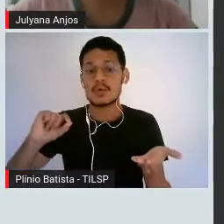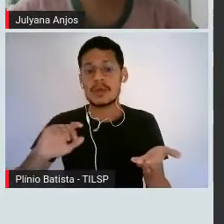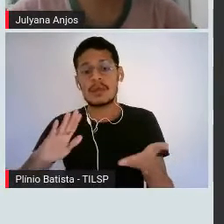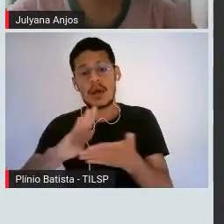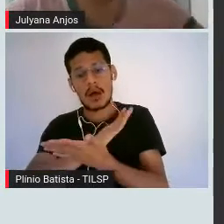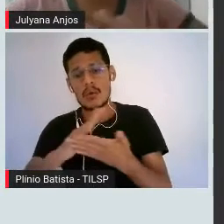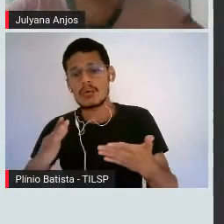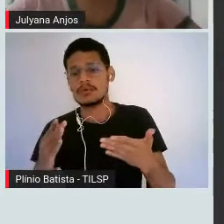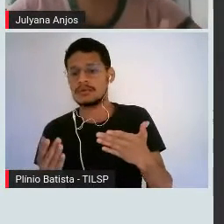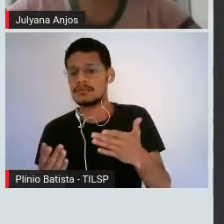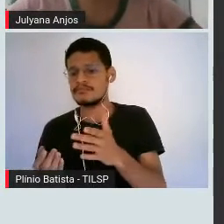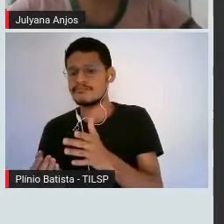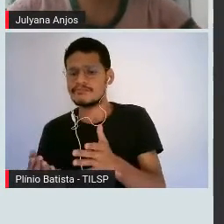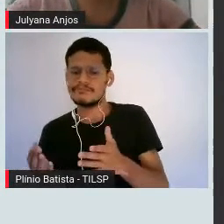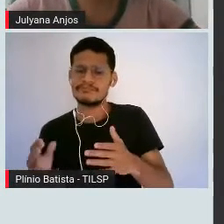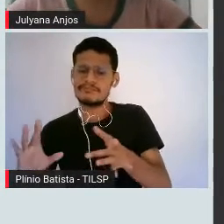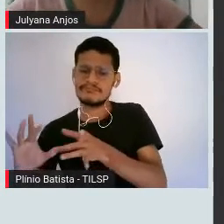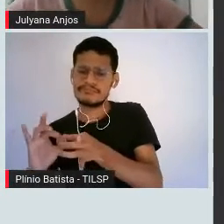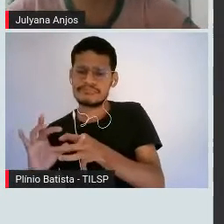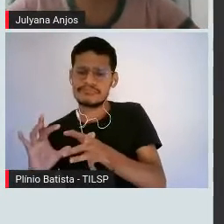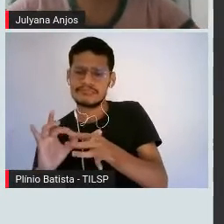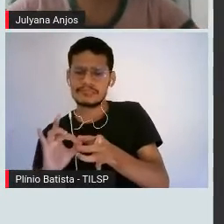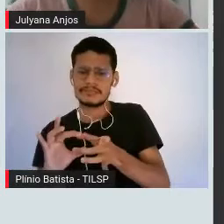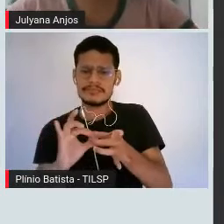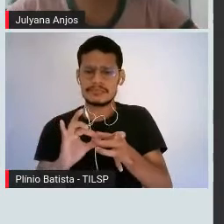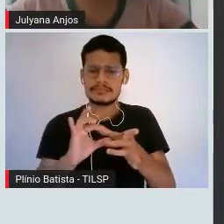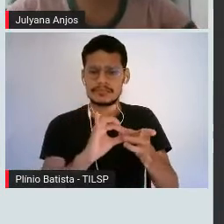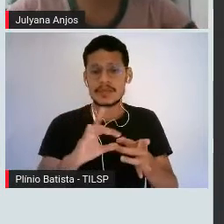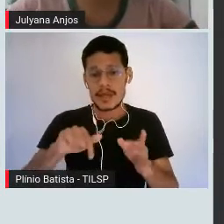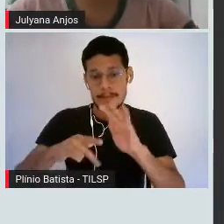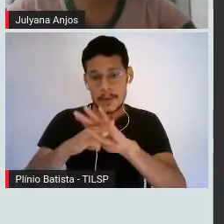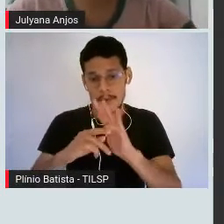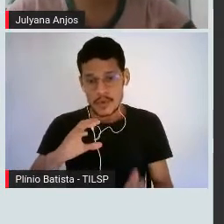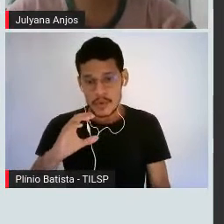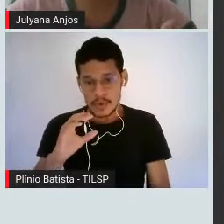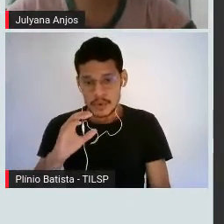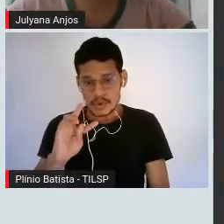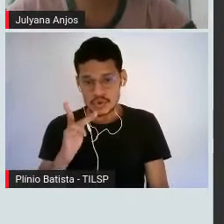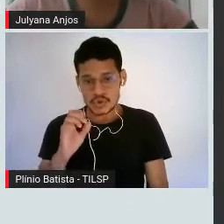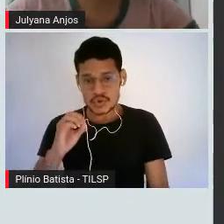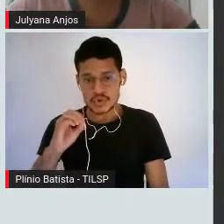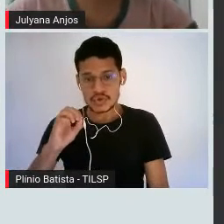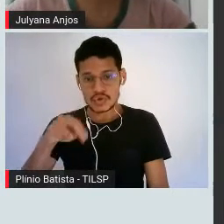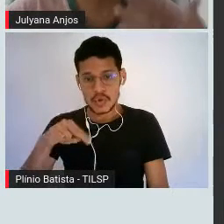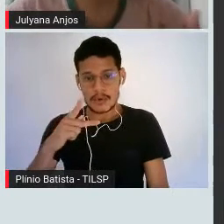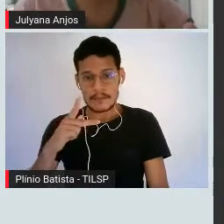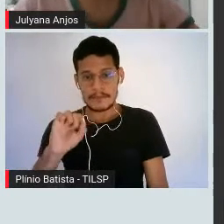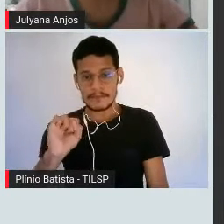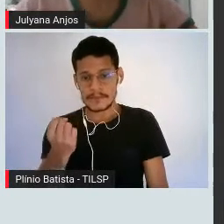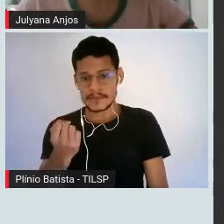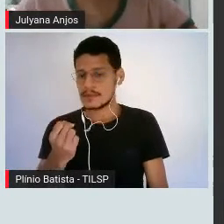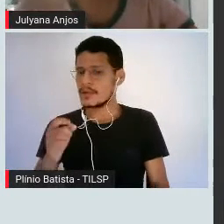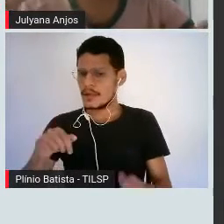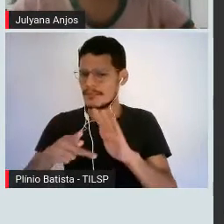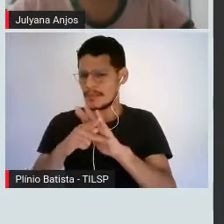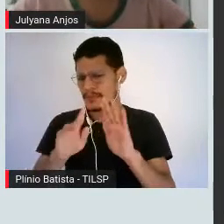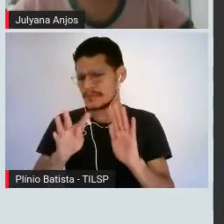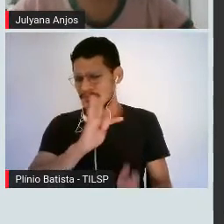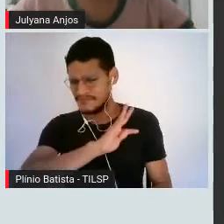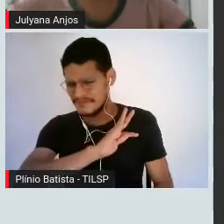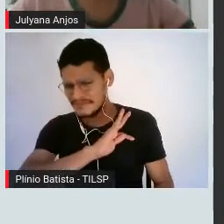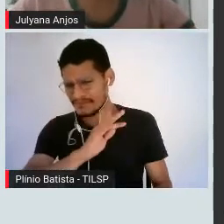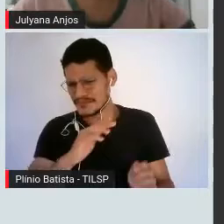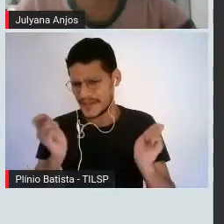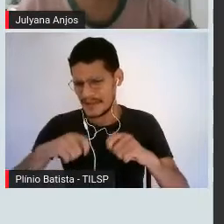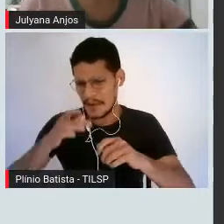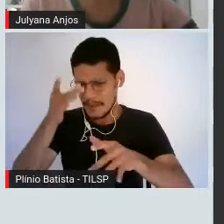compostos, eles são agrupados nesse conjunto aí de Chomps, que é justamente um mecanismo para que a gente consiga decorar, memorizar